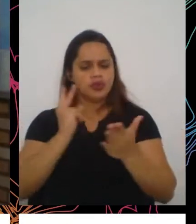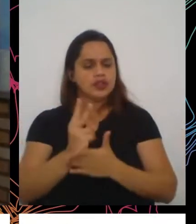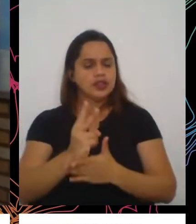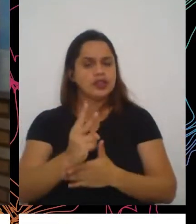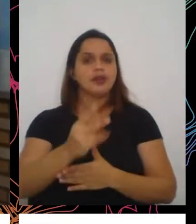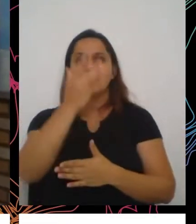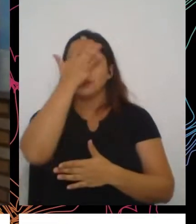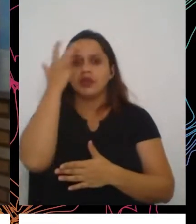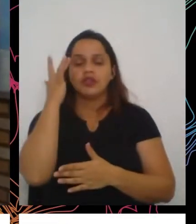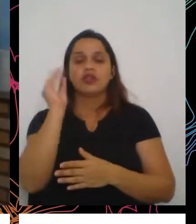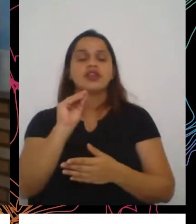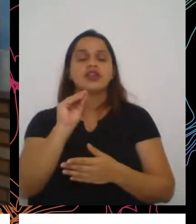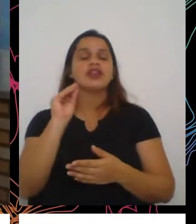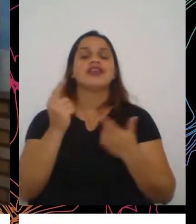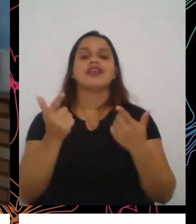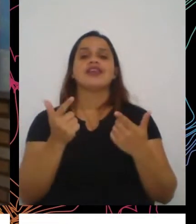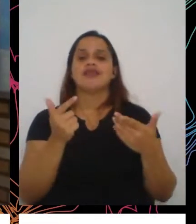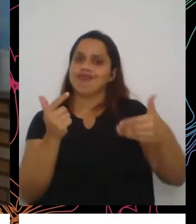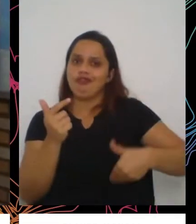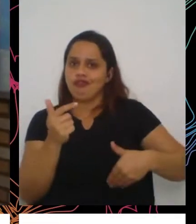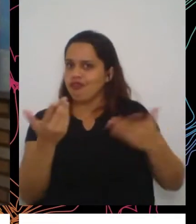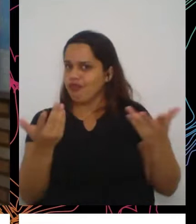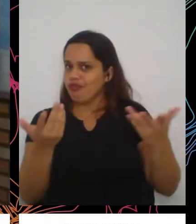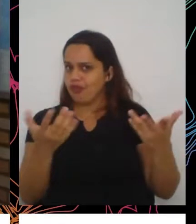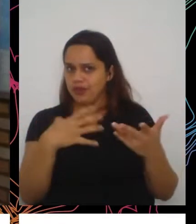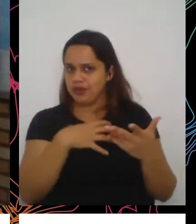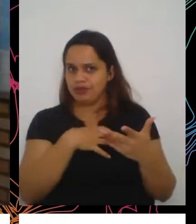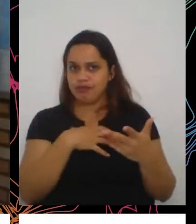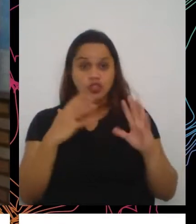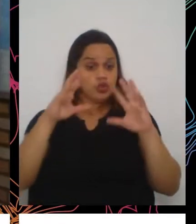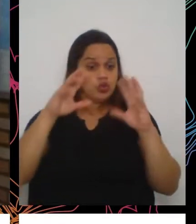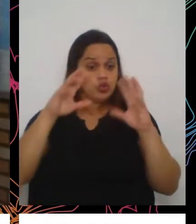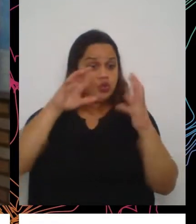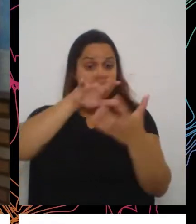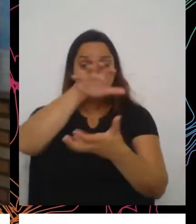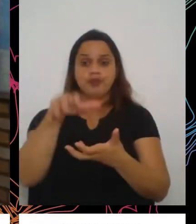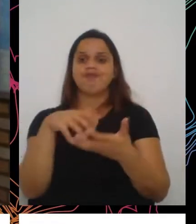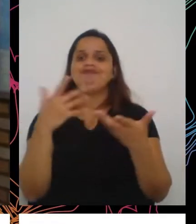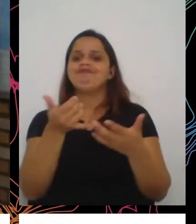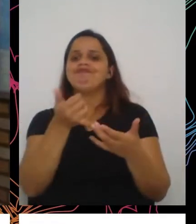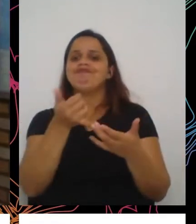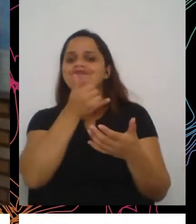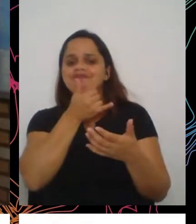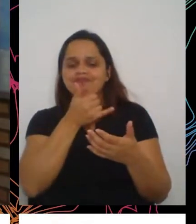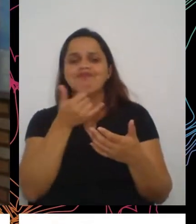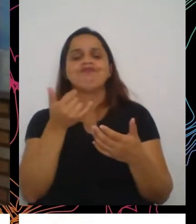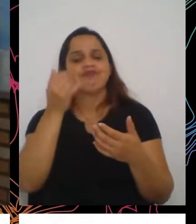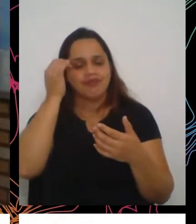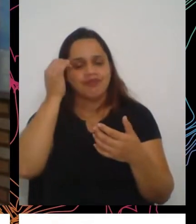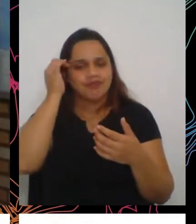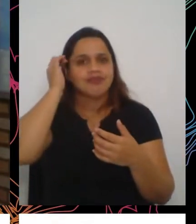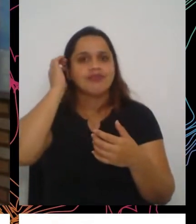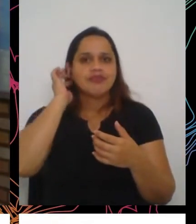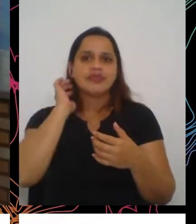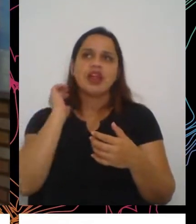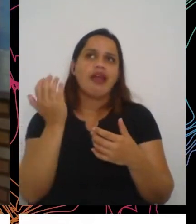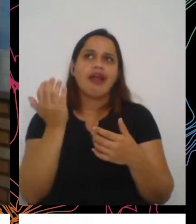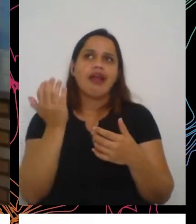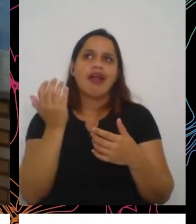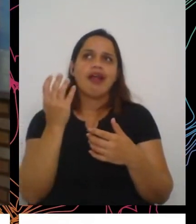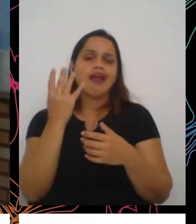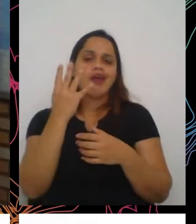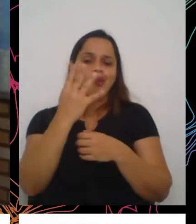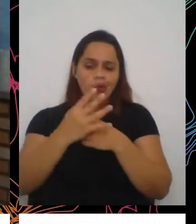alimentar e nutricional no planeta. infelizmente, nos últimos quatro, cinco anos, já começou